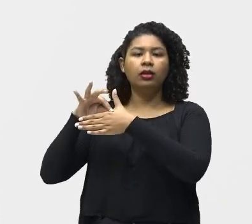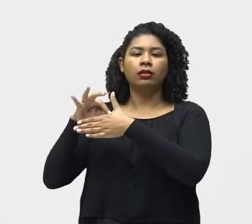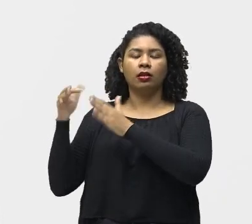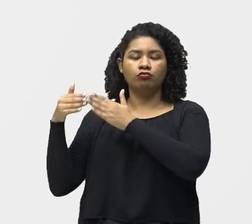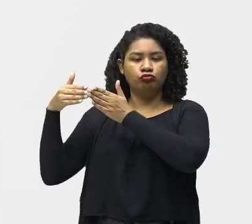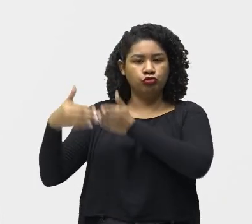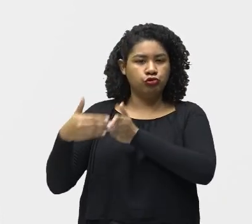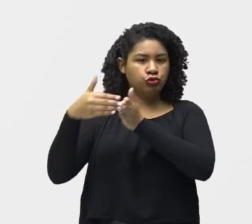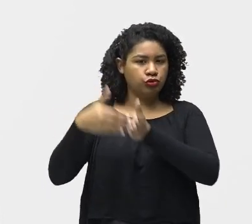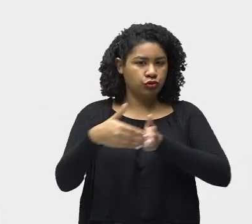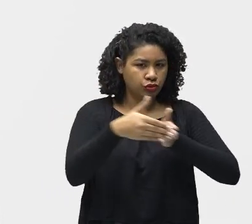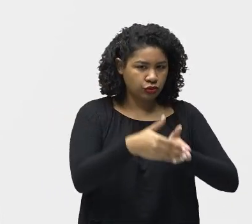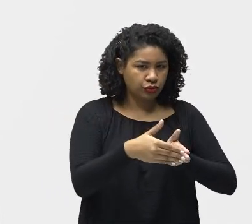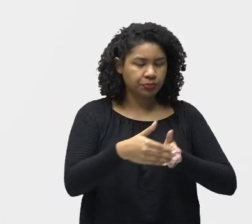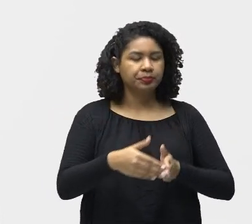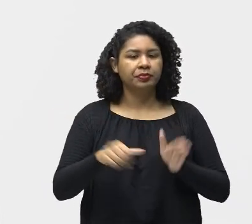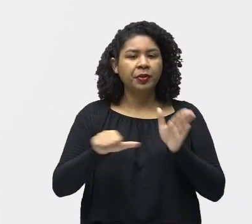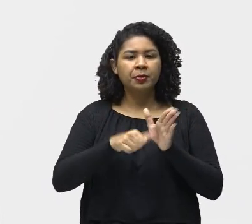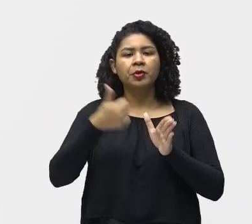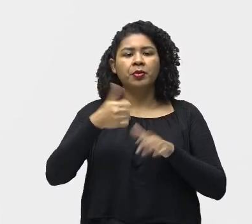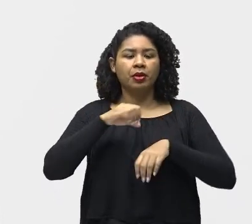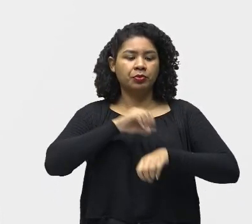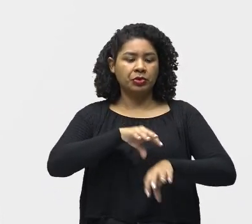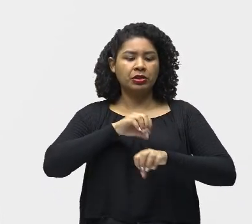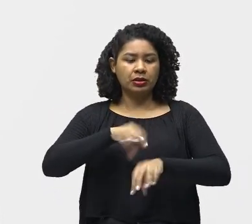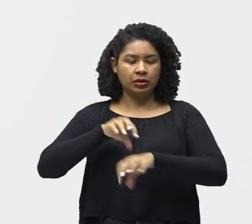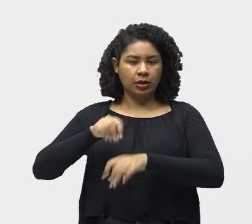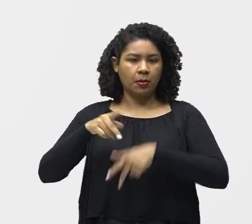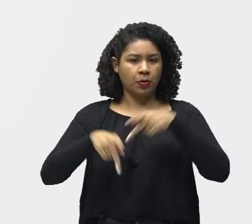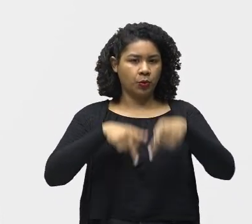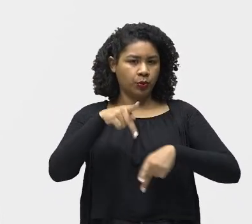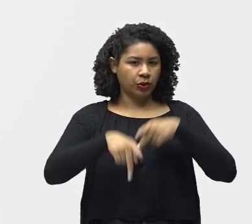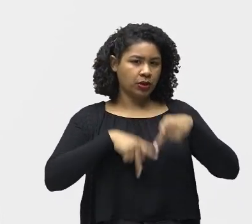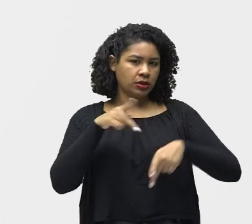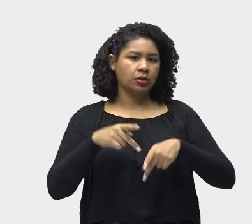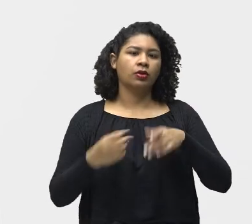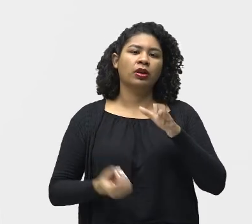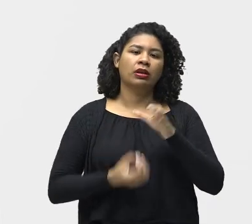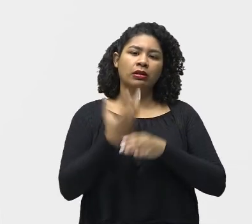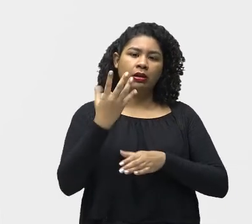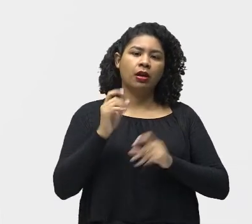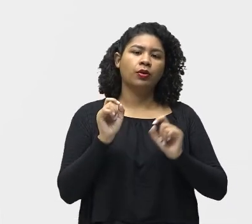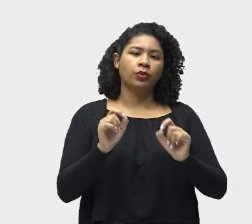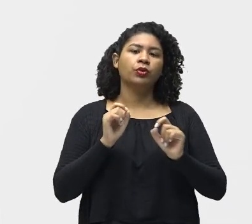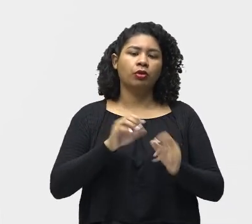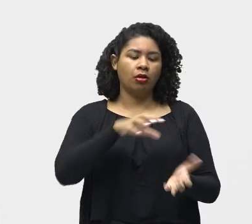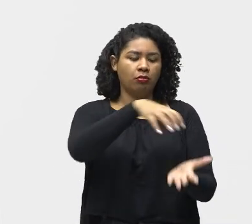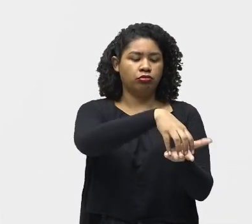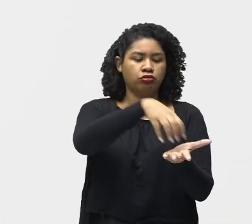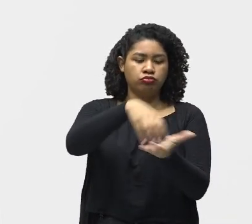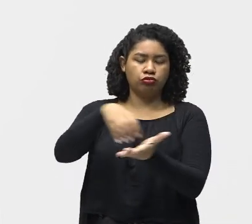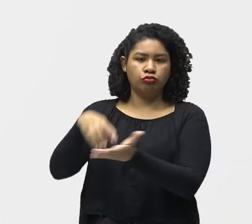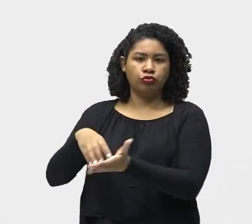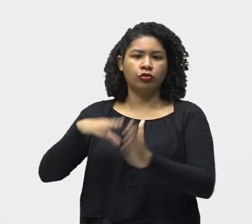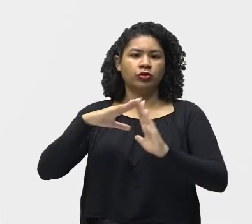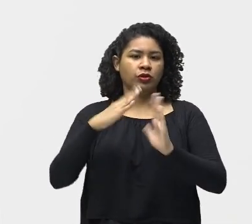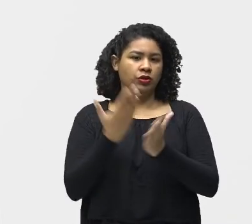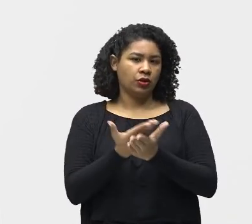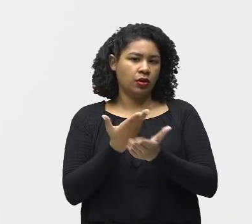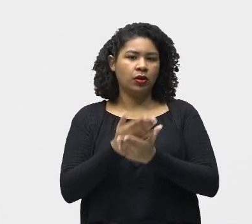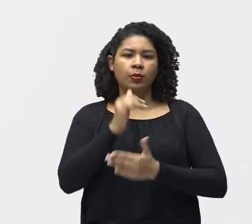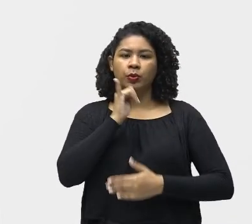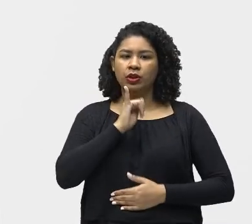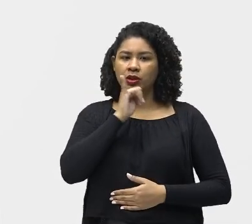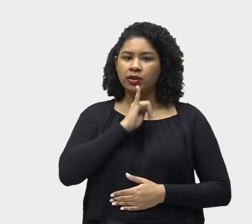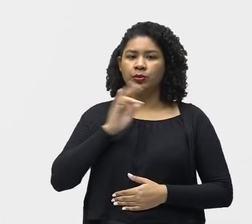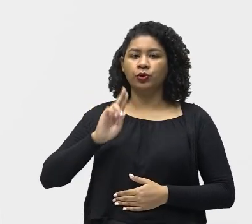primeiros A iniciar O trabalho De educação Do povo Tendo criado Muitos estabelecimentos Educacionais Como a fundação De São